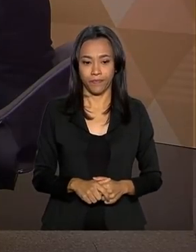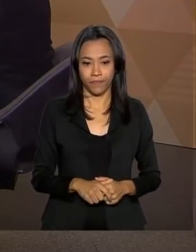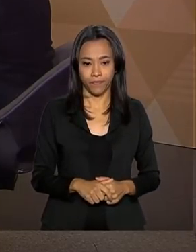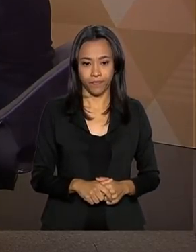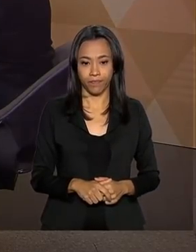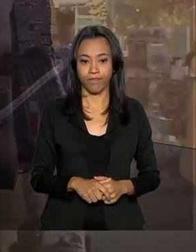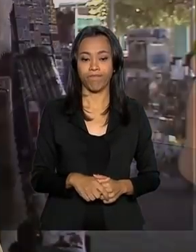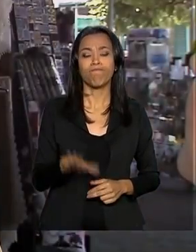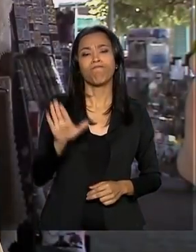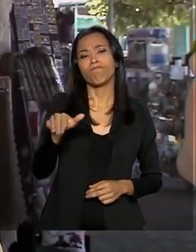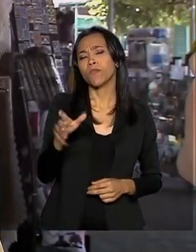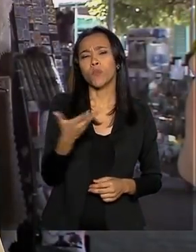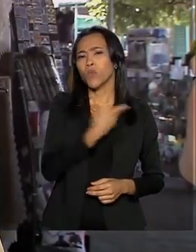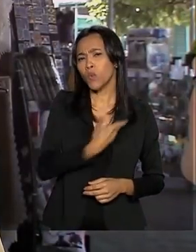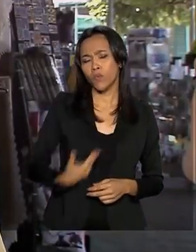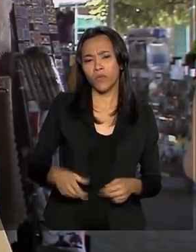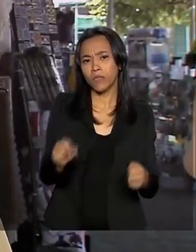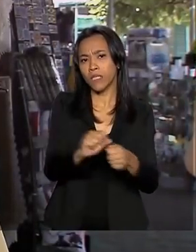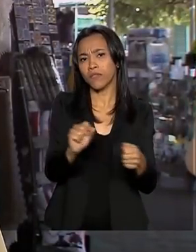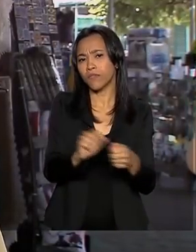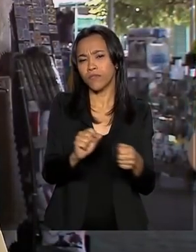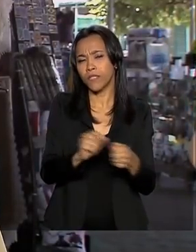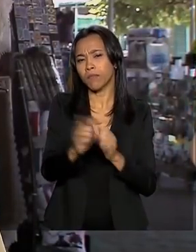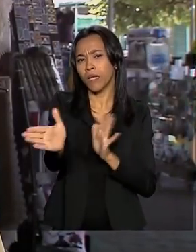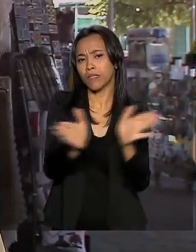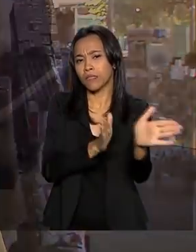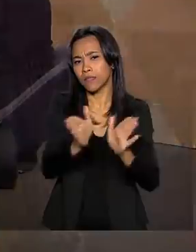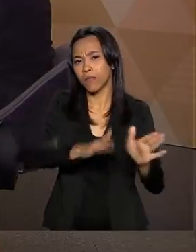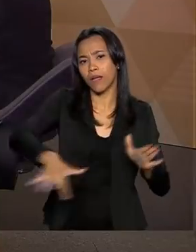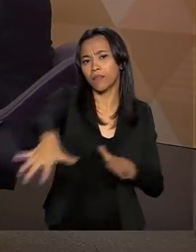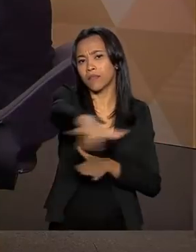O que o governo tem feito para melhorar a mobilidade urbana?